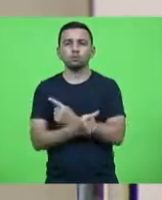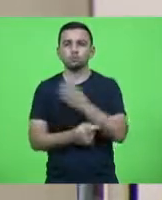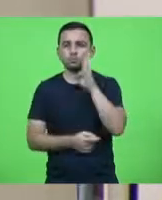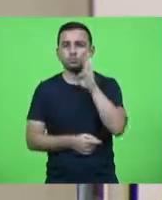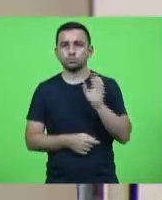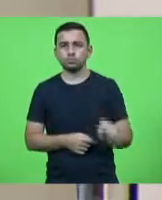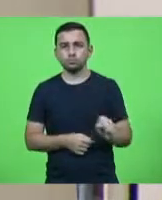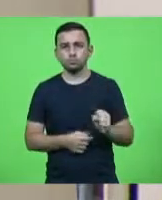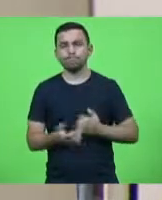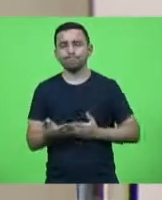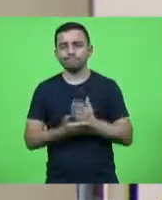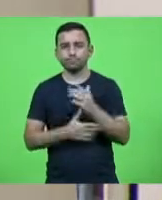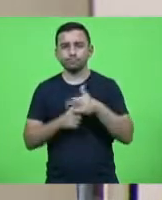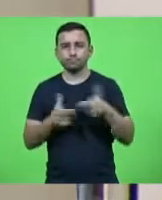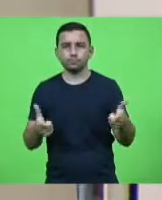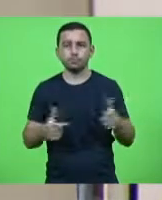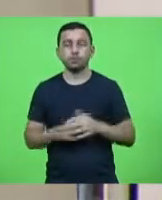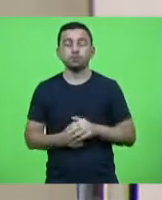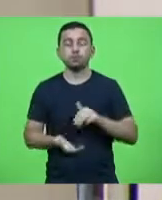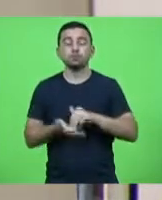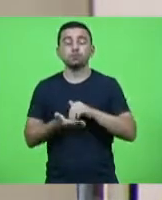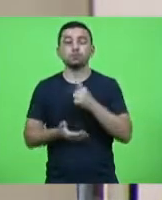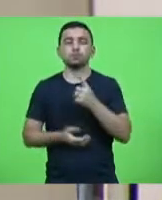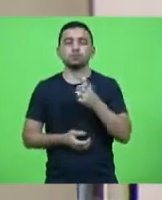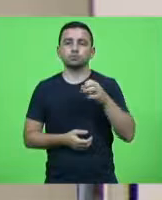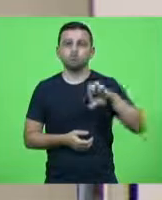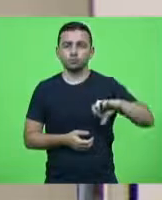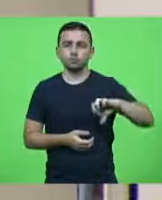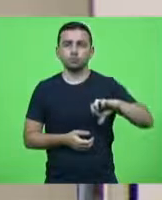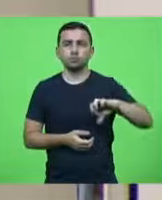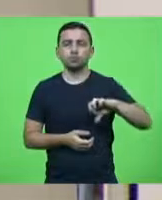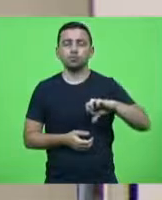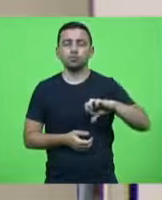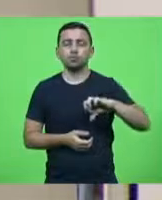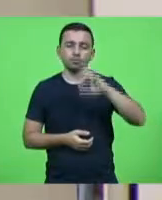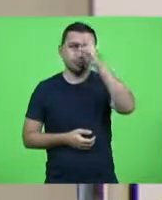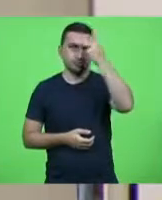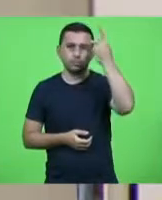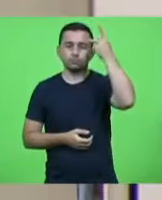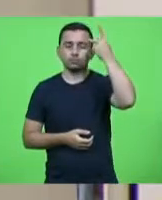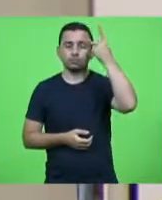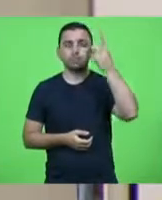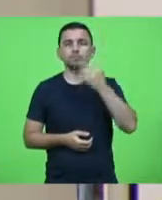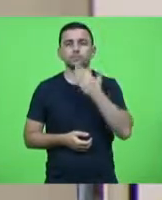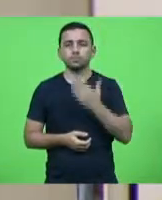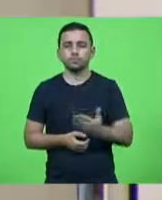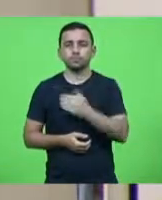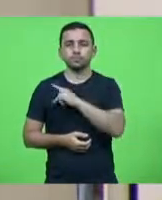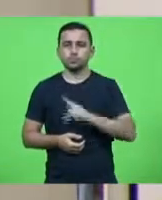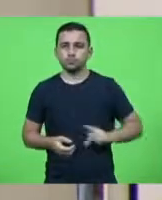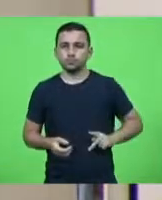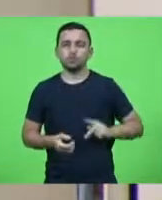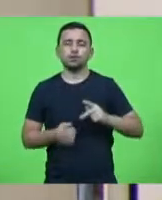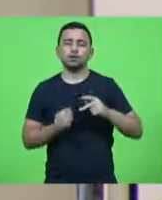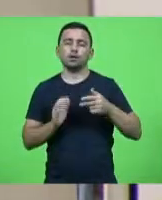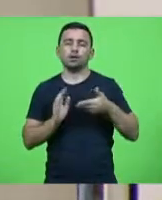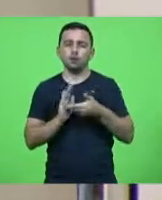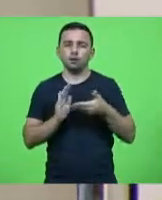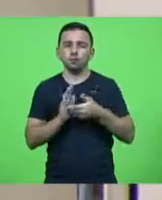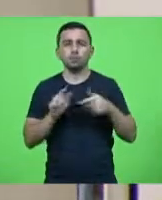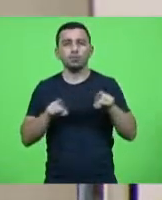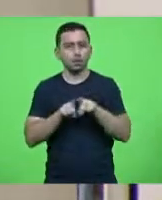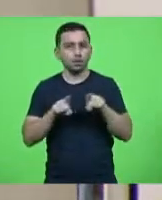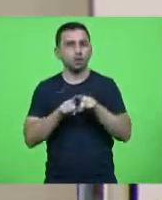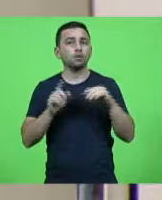Souza. Aprovado por maioria. Moção 119. Autor deputado Paulinha. Apelando aos presidentes da Câmara dos Deputados e ao Senado Federal